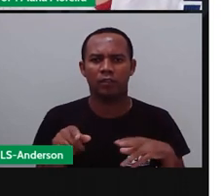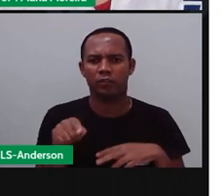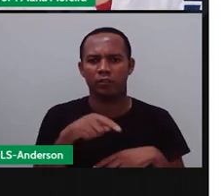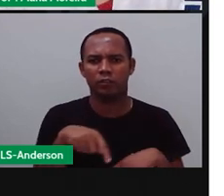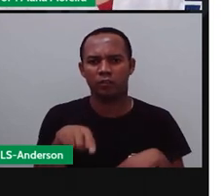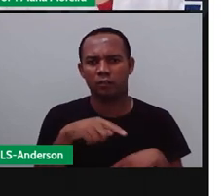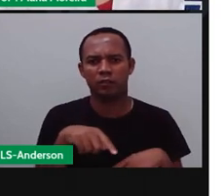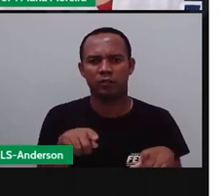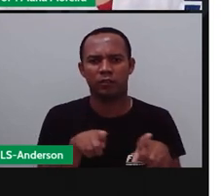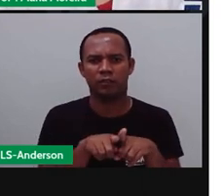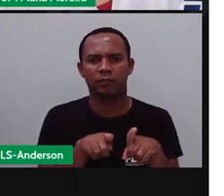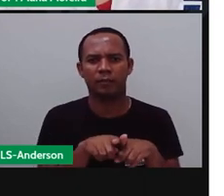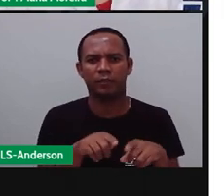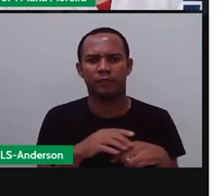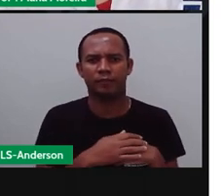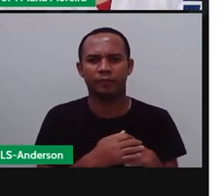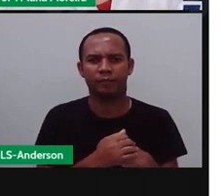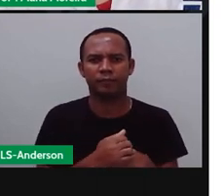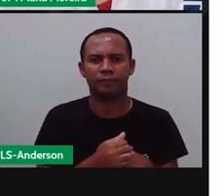no Nordeste. Não é isso?